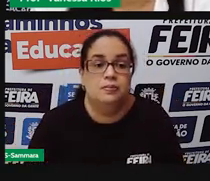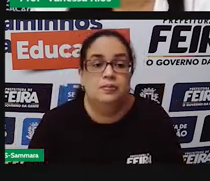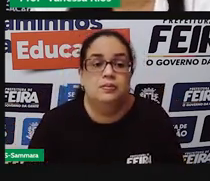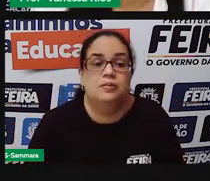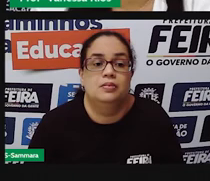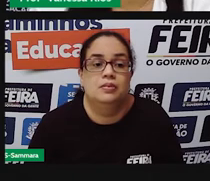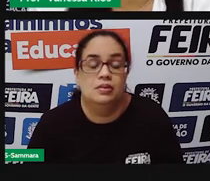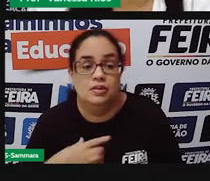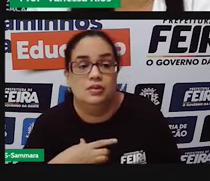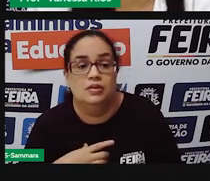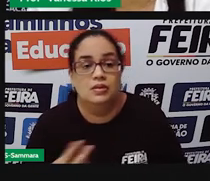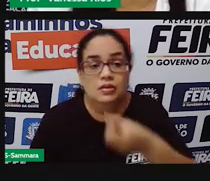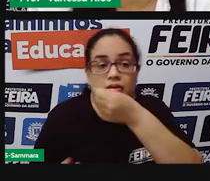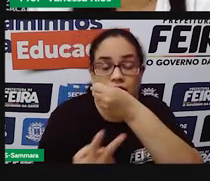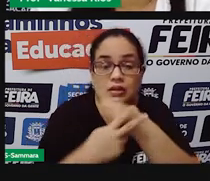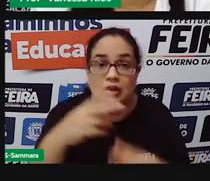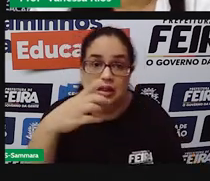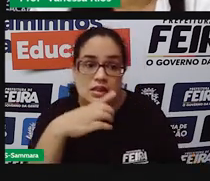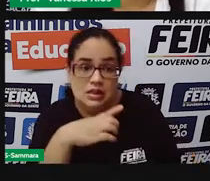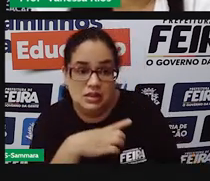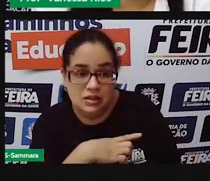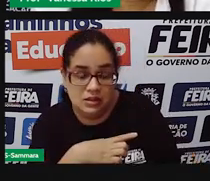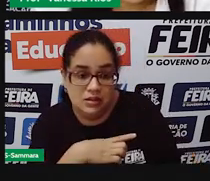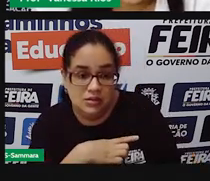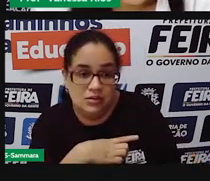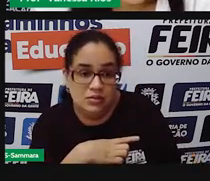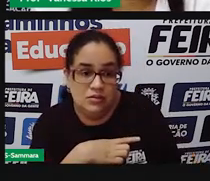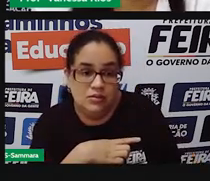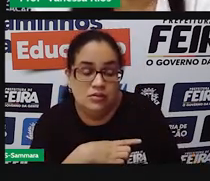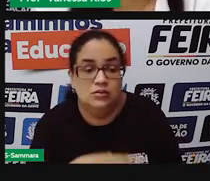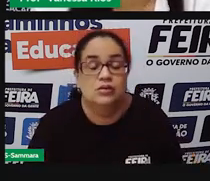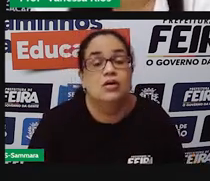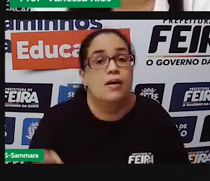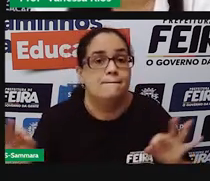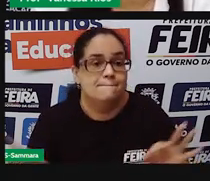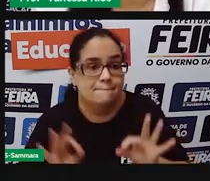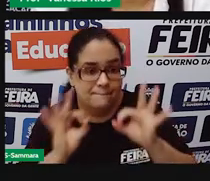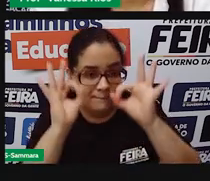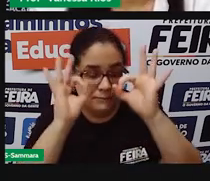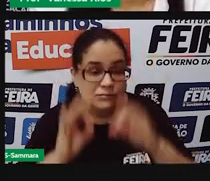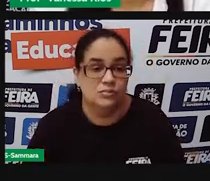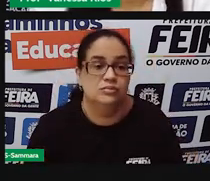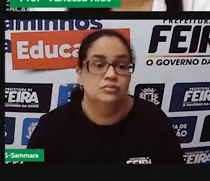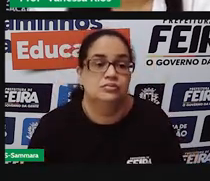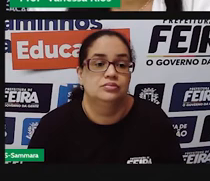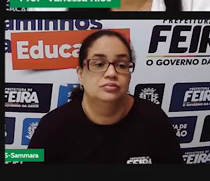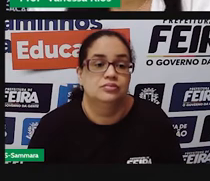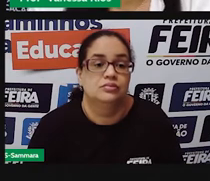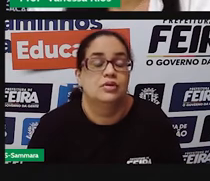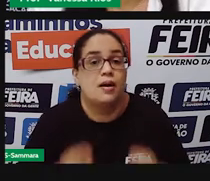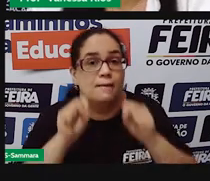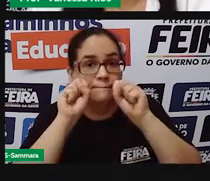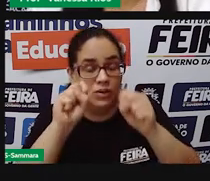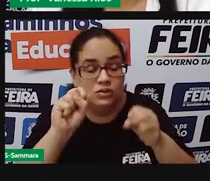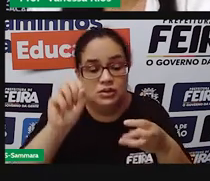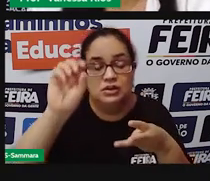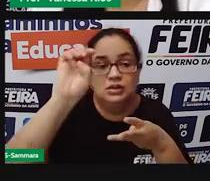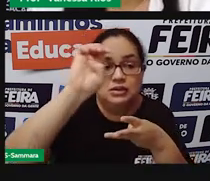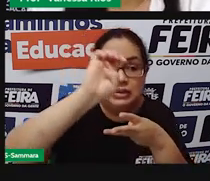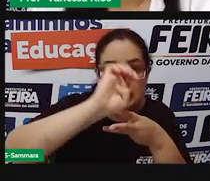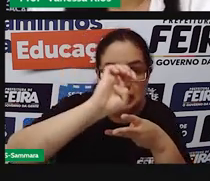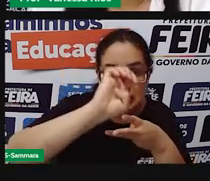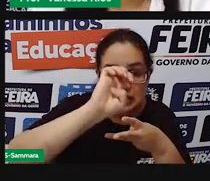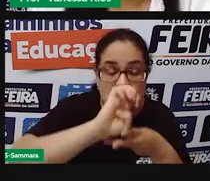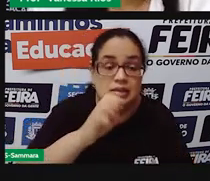essas verbas ao que realmente elas foram planejadas e organizadas. o poder executivo aí